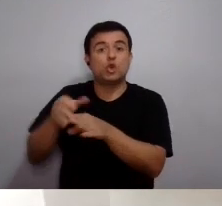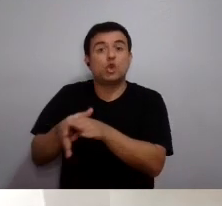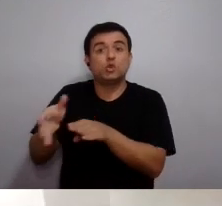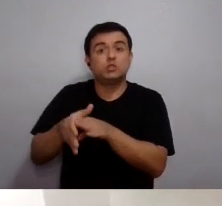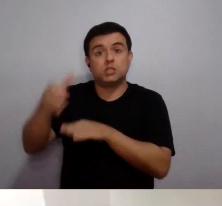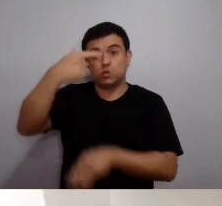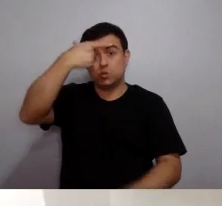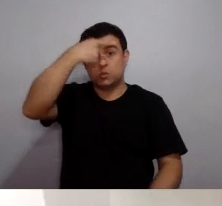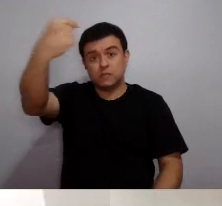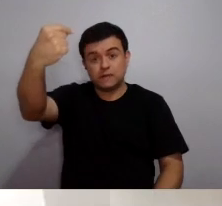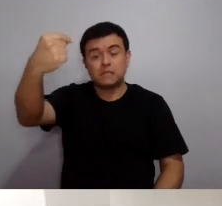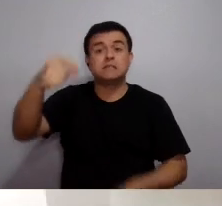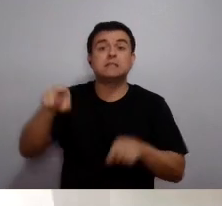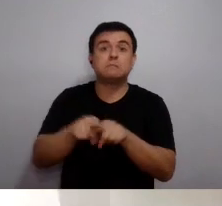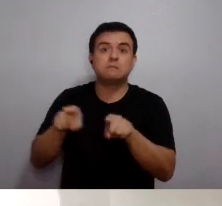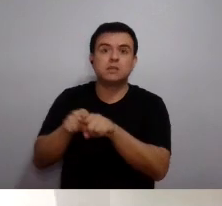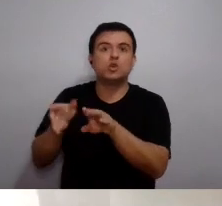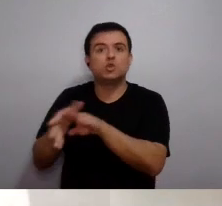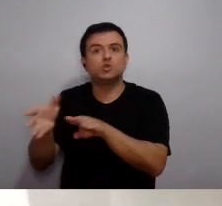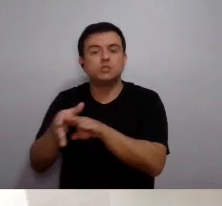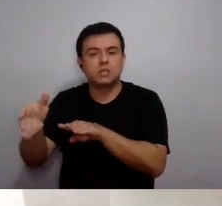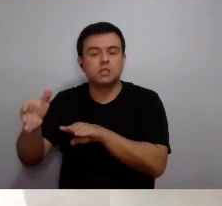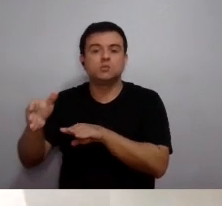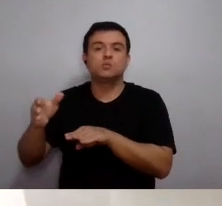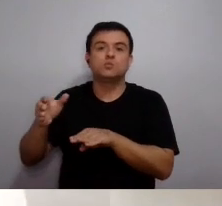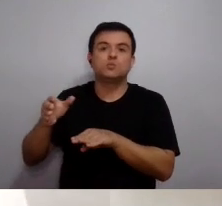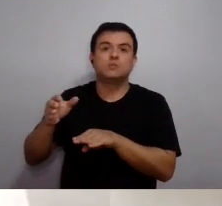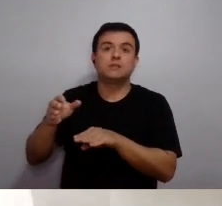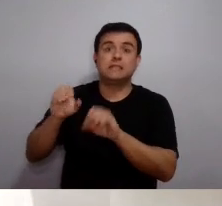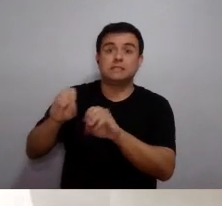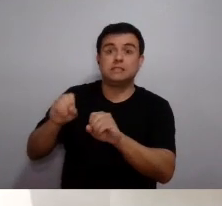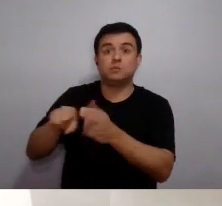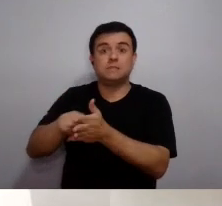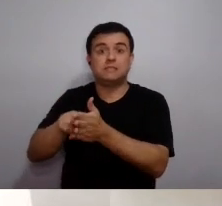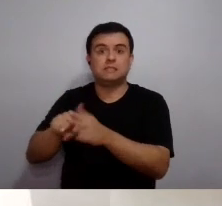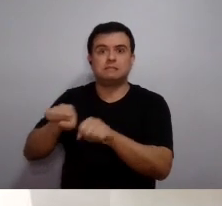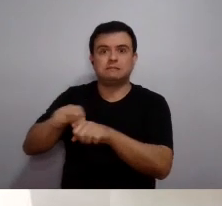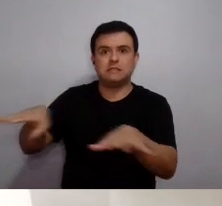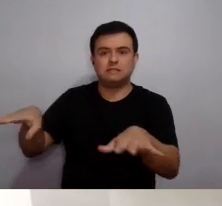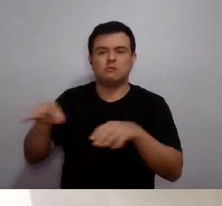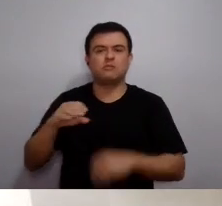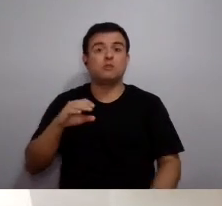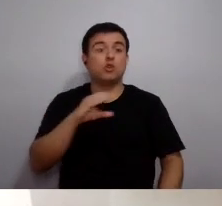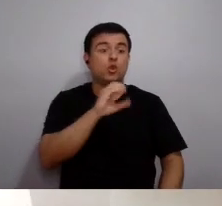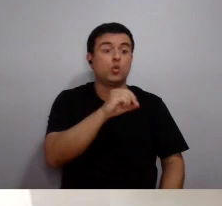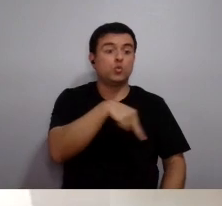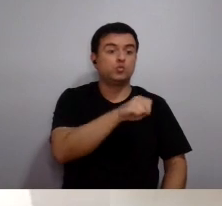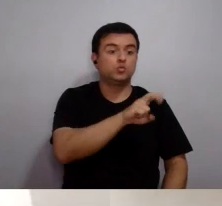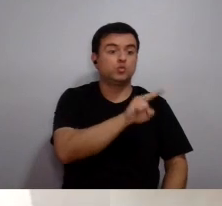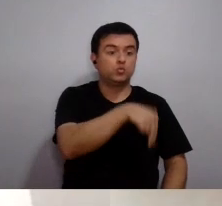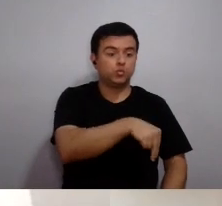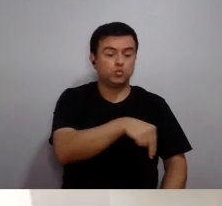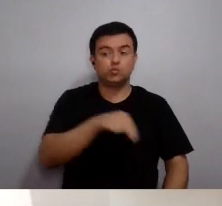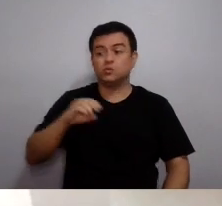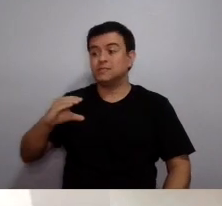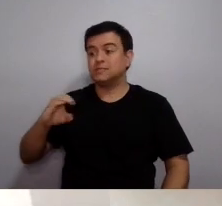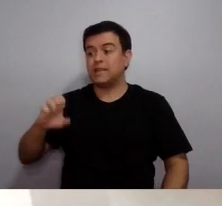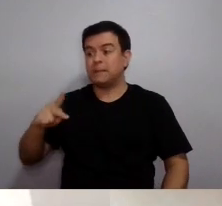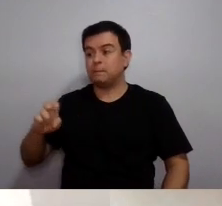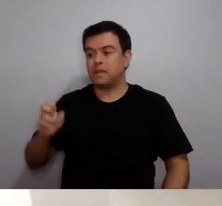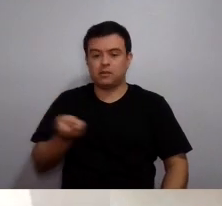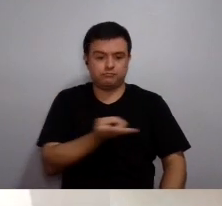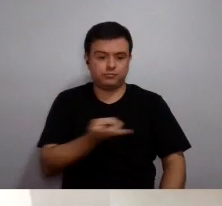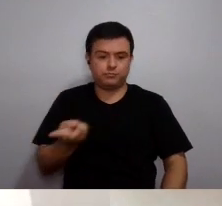Universitário e o Conselho de Ensino, Pesquisa e Extensão, Consum e o CEP, as eleições que